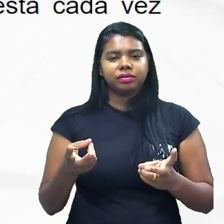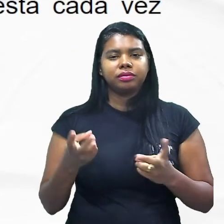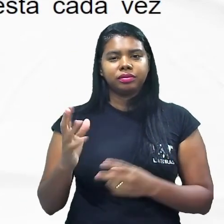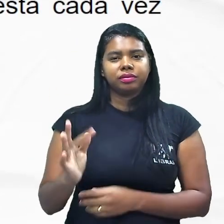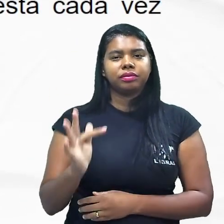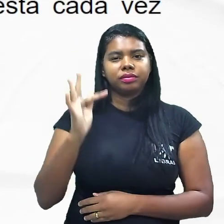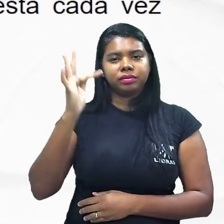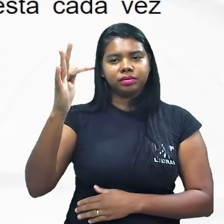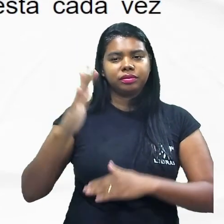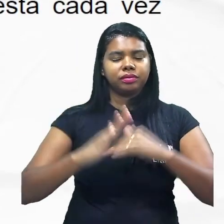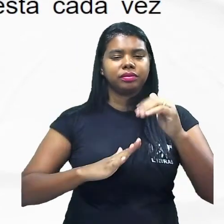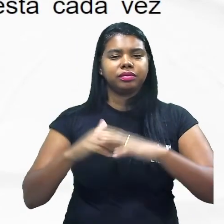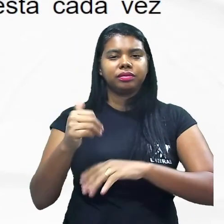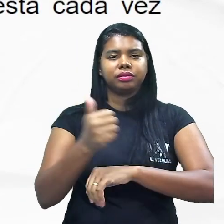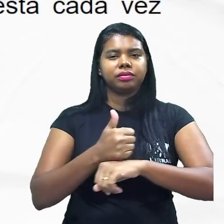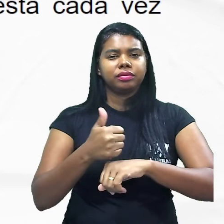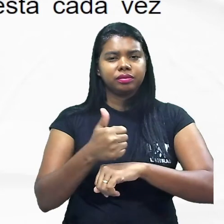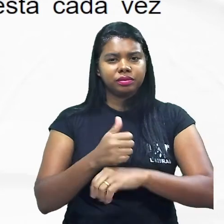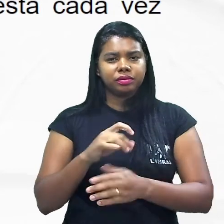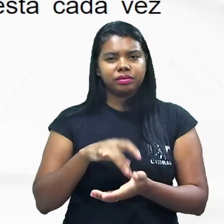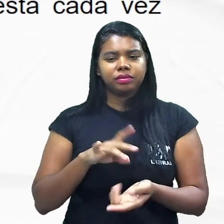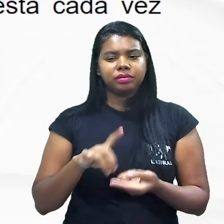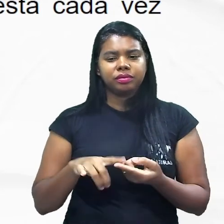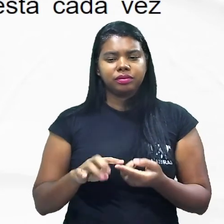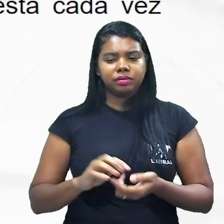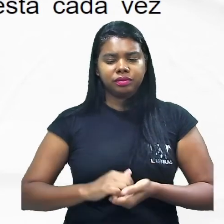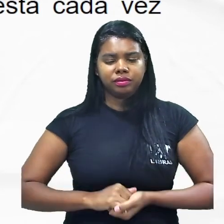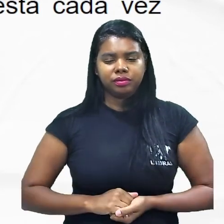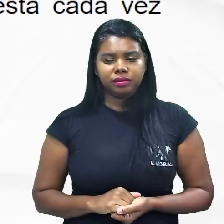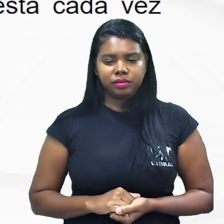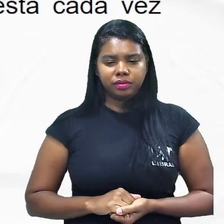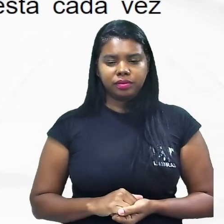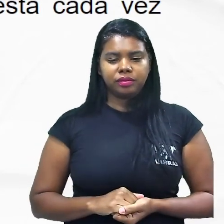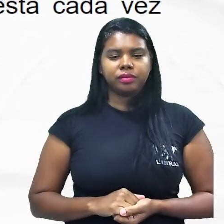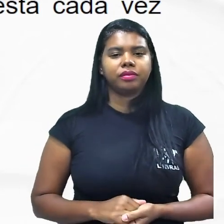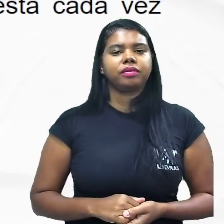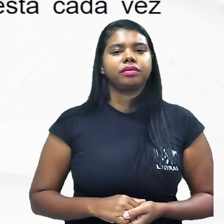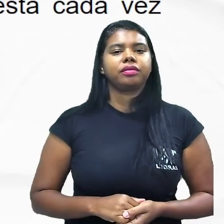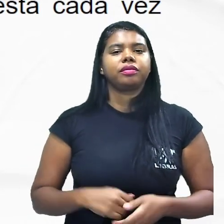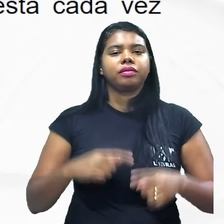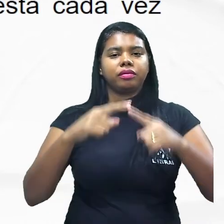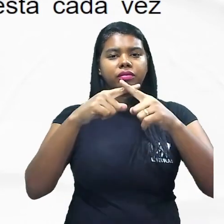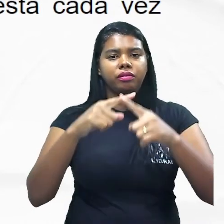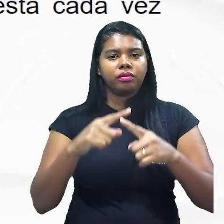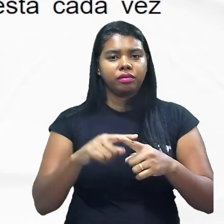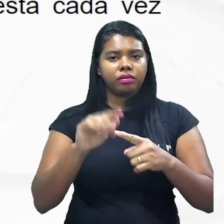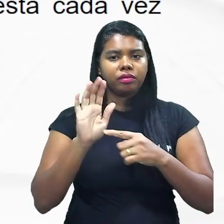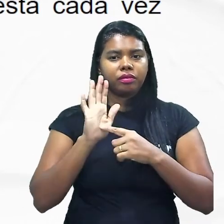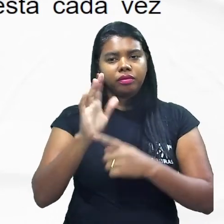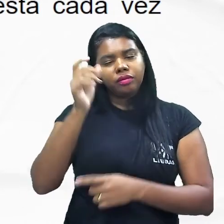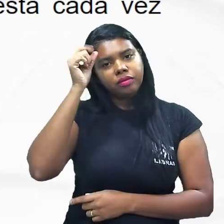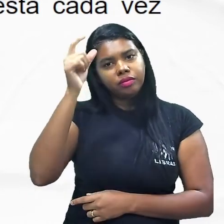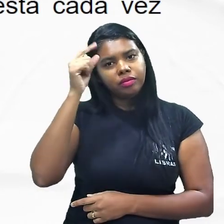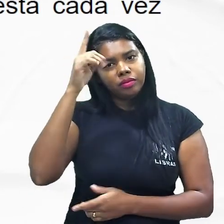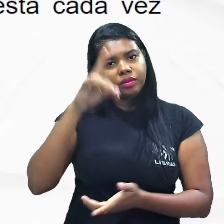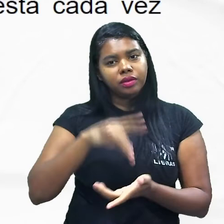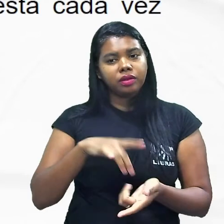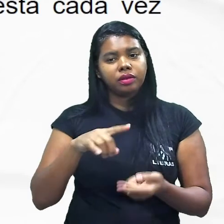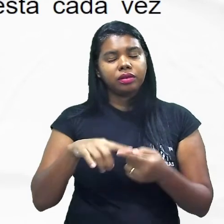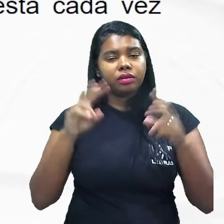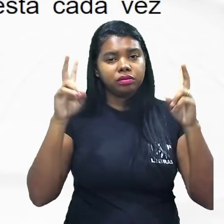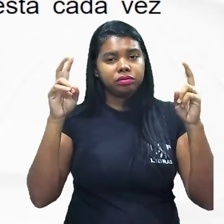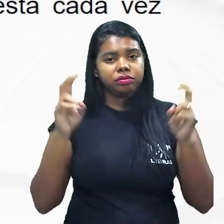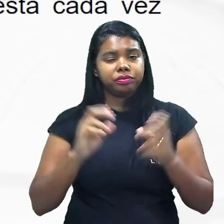futuro das profissões assinala a alternativa que sintetiza adequadamente sua ideia principal sobre esse tema